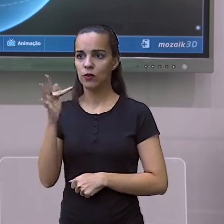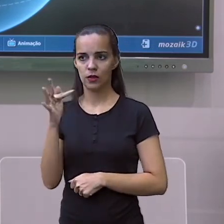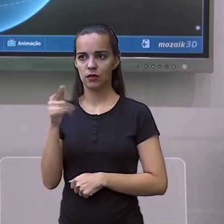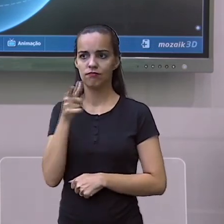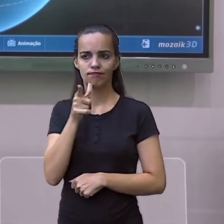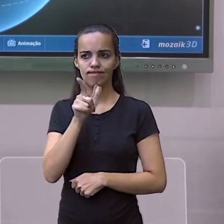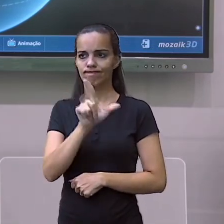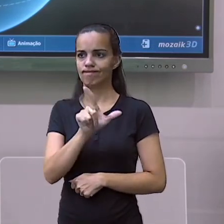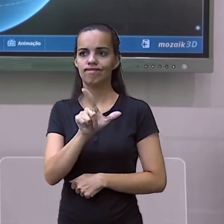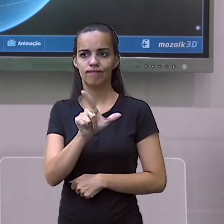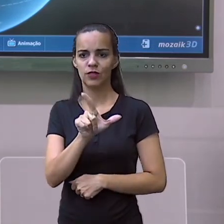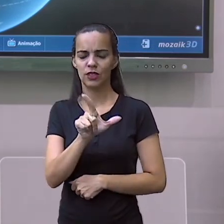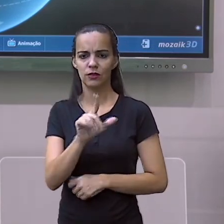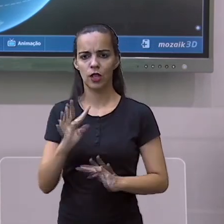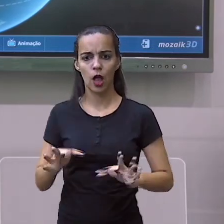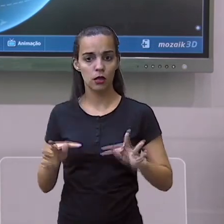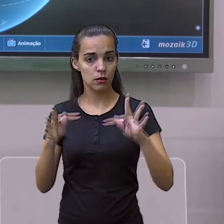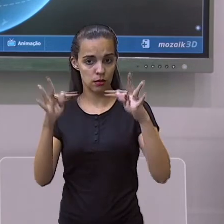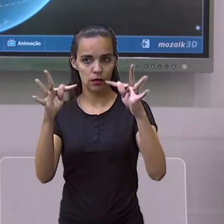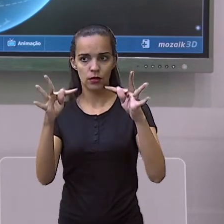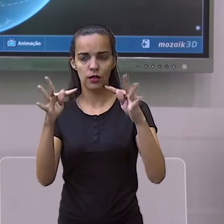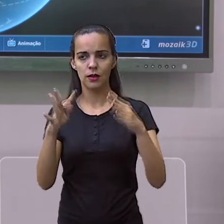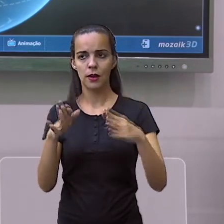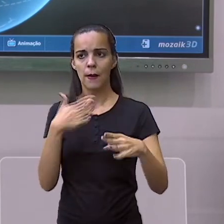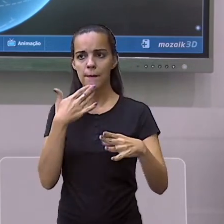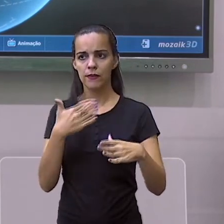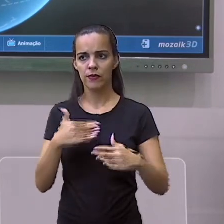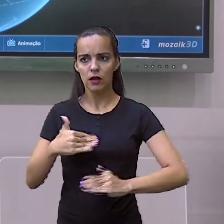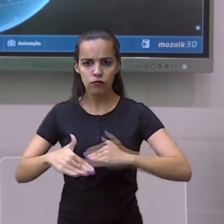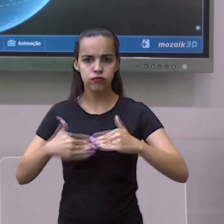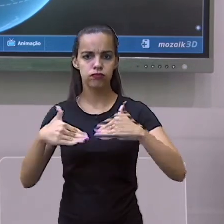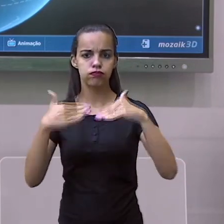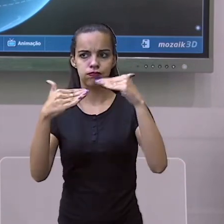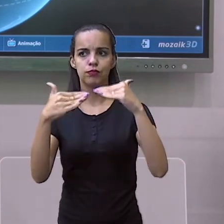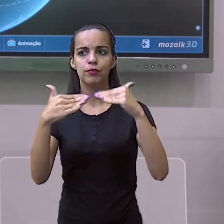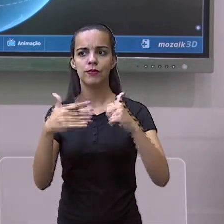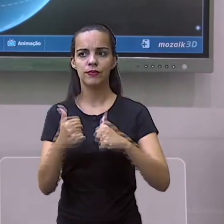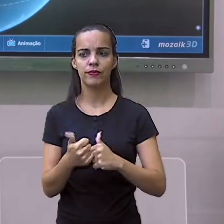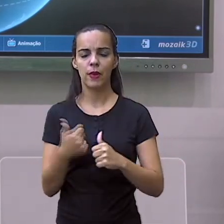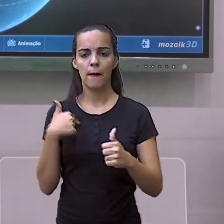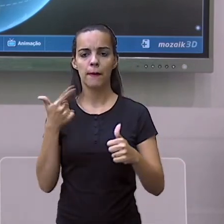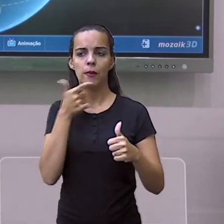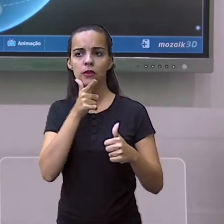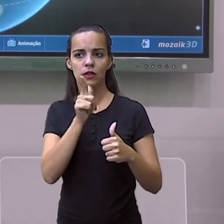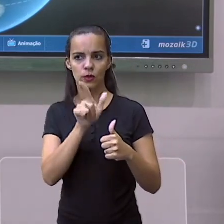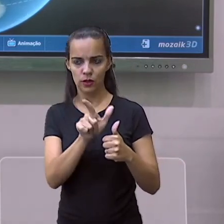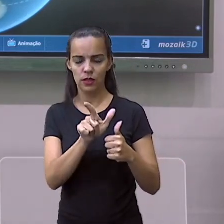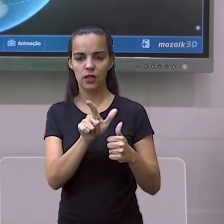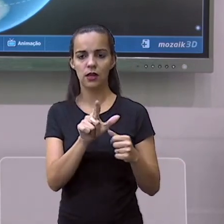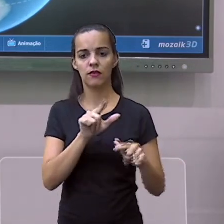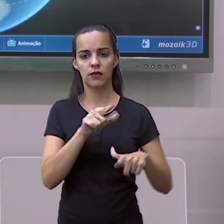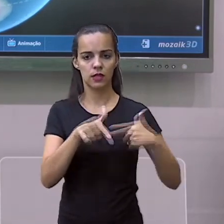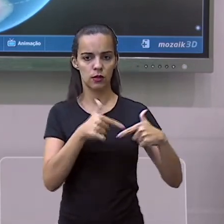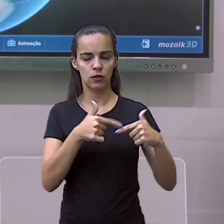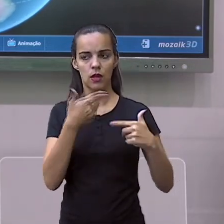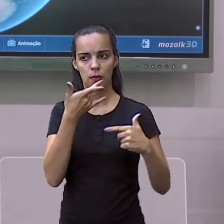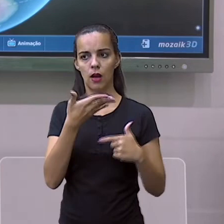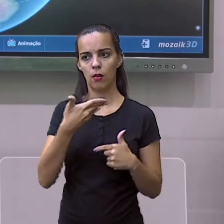conseguiram a tecnologia para vencer a engenharia, para vencer essa